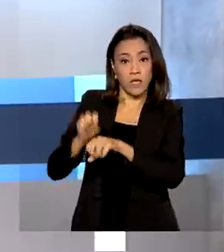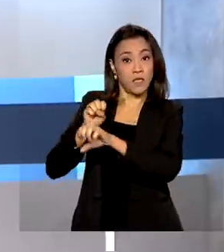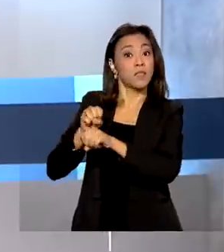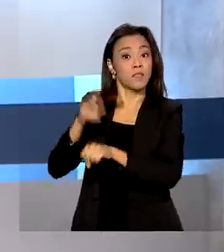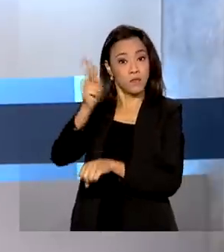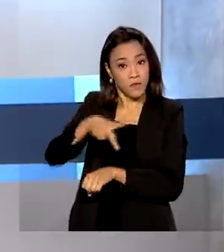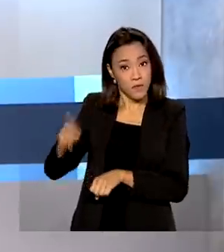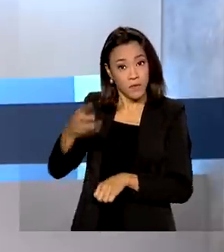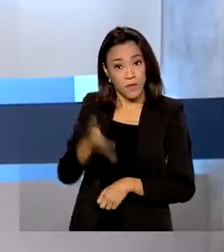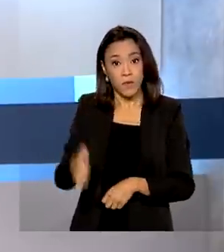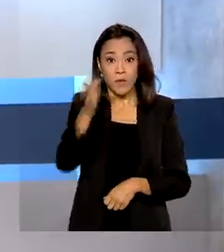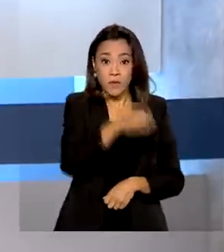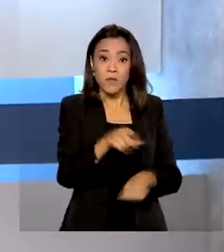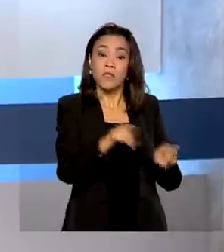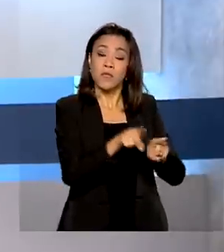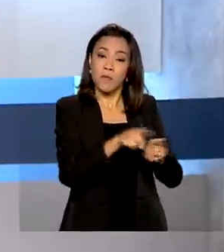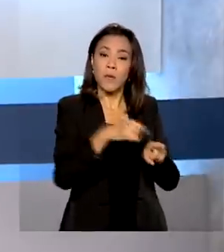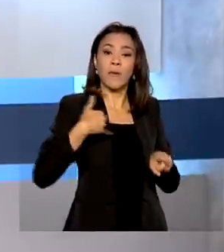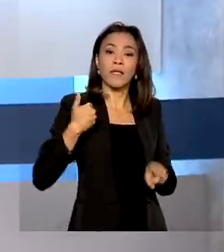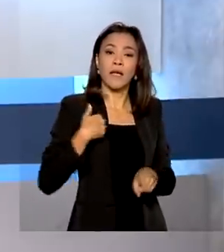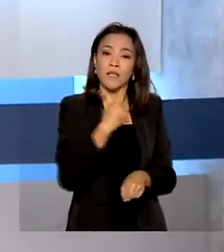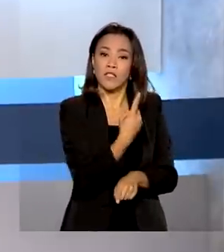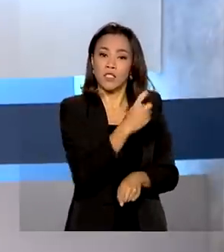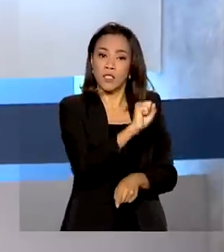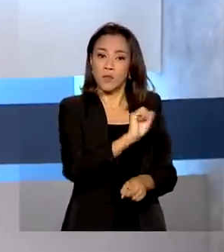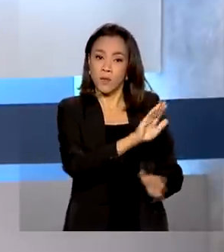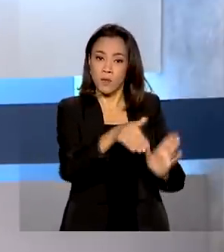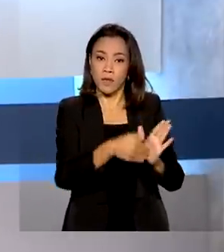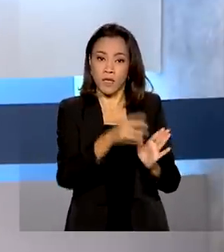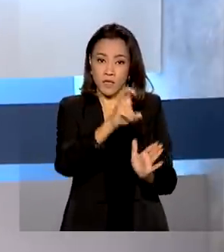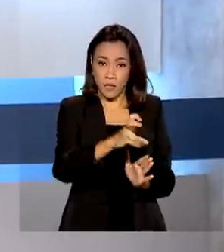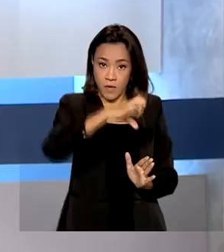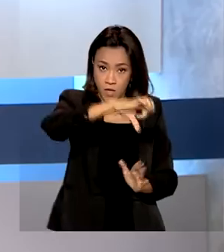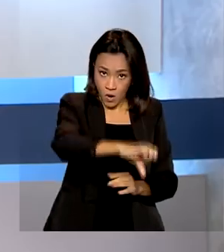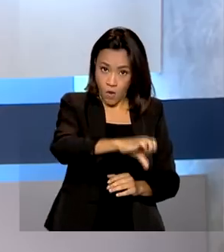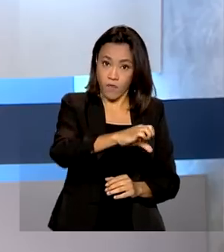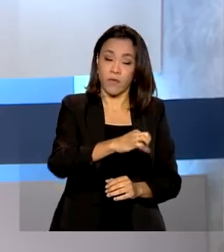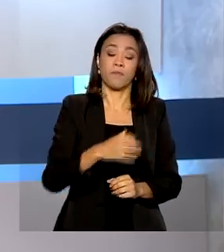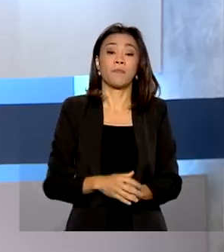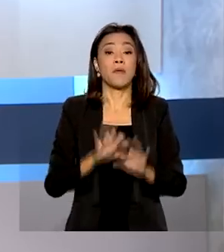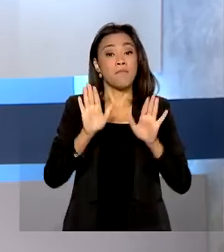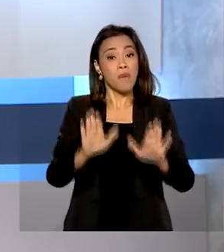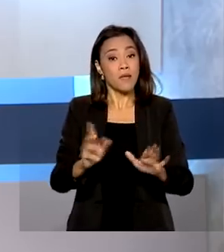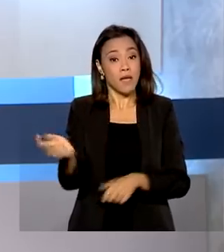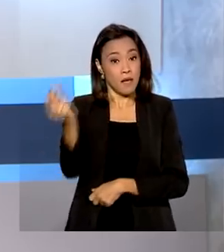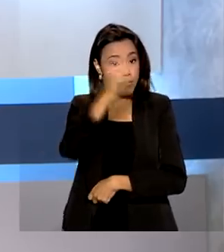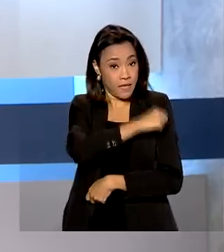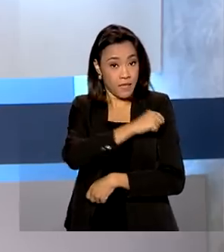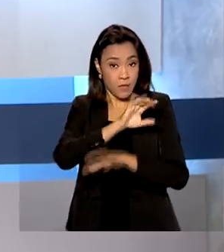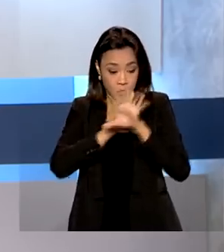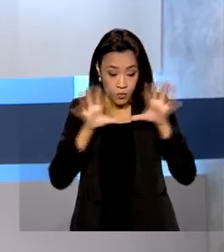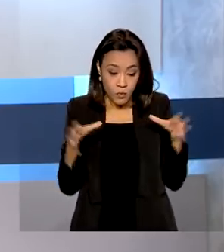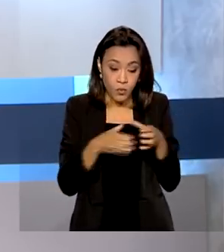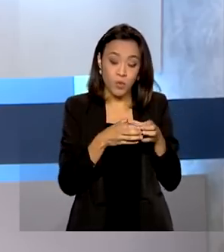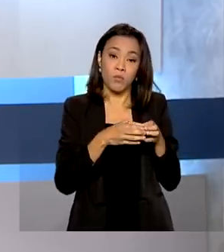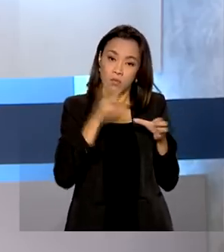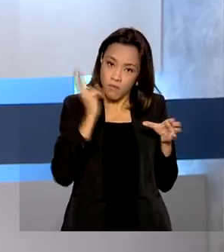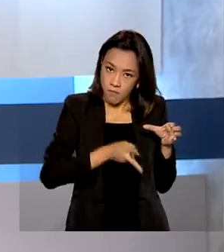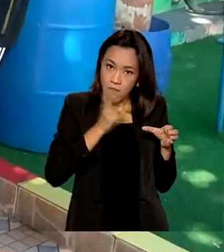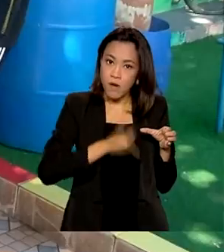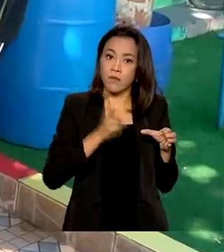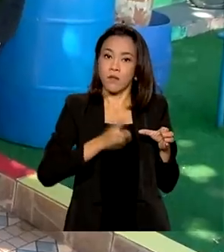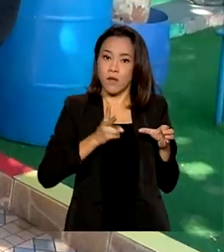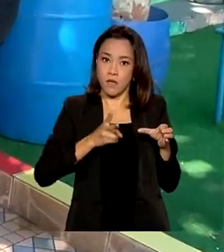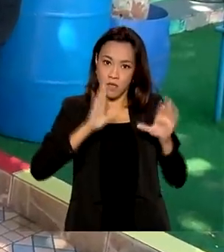geral com a idade entre 18 e 59 anos. Mas a aplicação das doses para os grupos prioritários deve ser mantida.